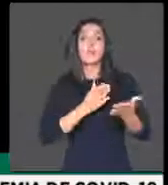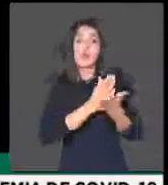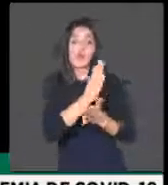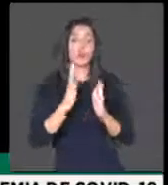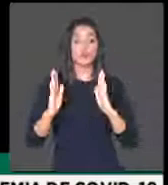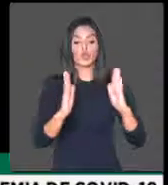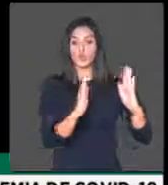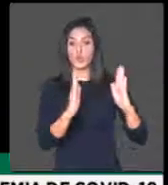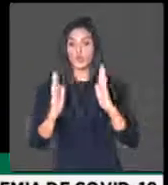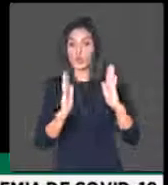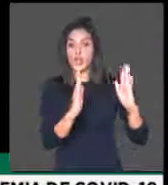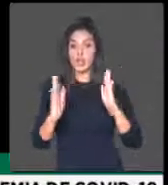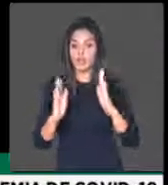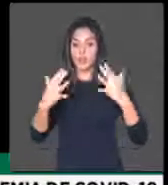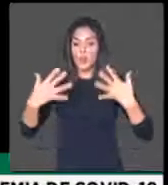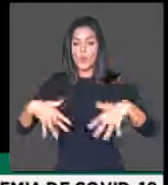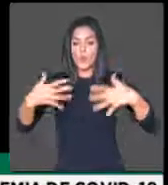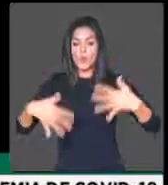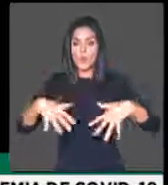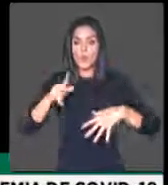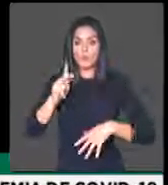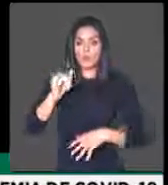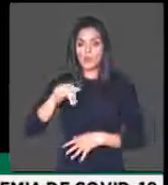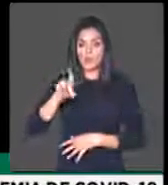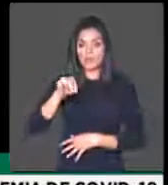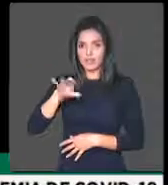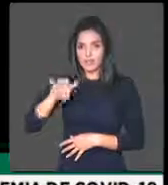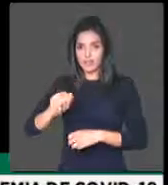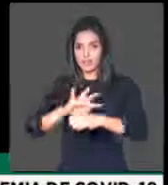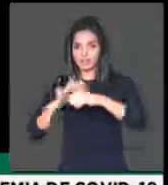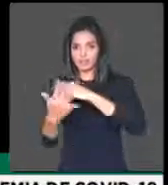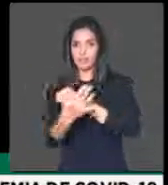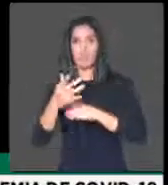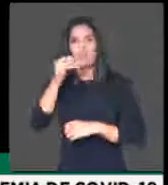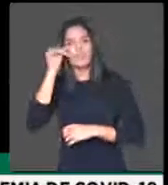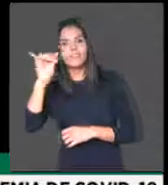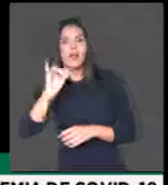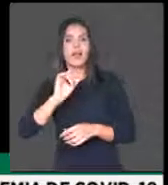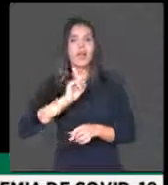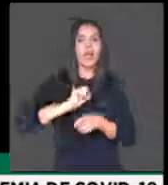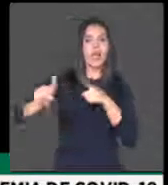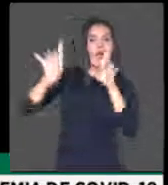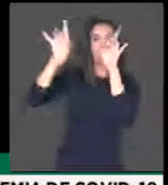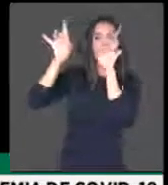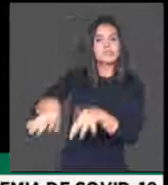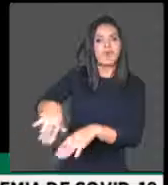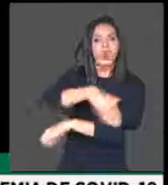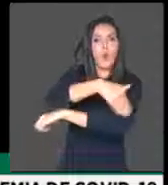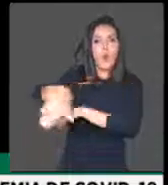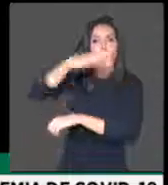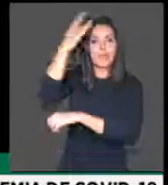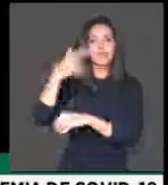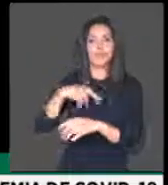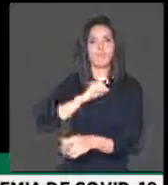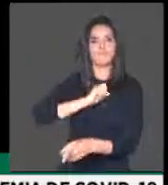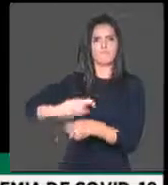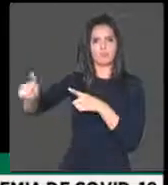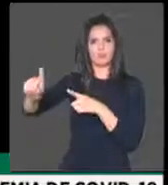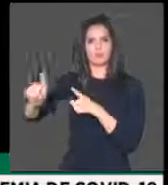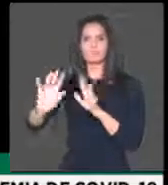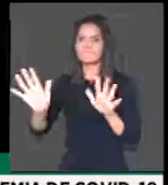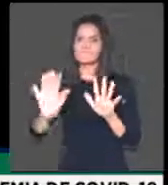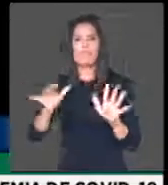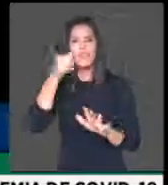durante a pandemia, os efeitos da pandemia, quiseram evitar o despejo e portanto que famílias